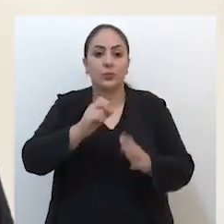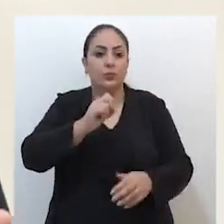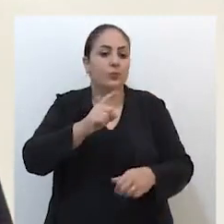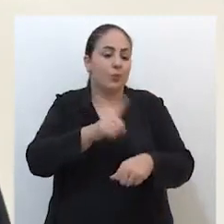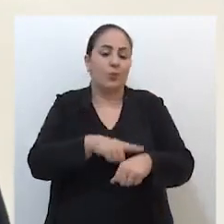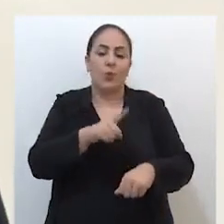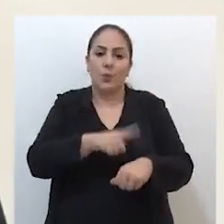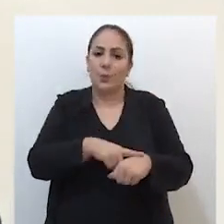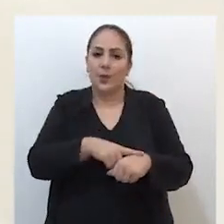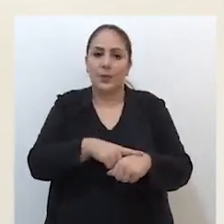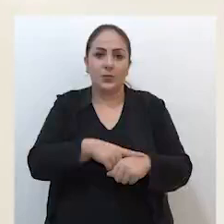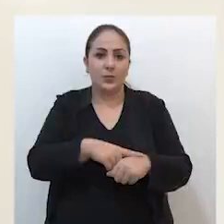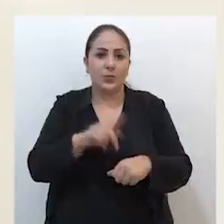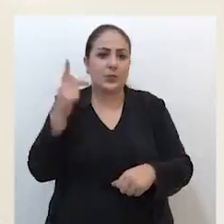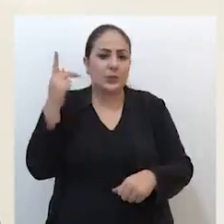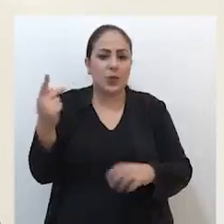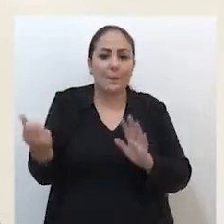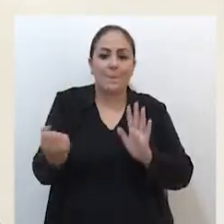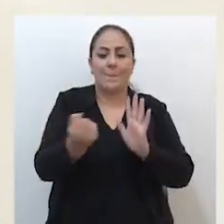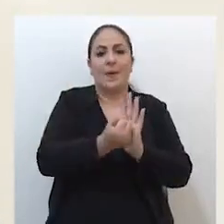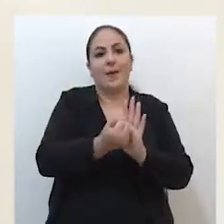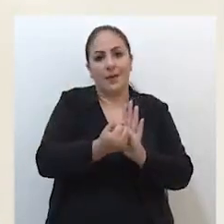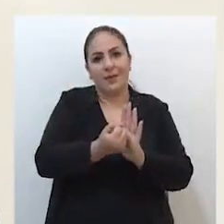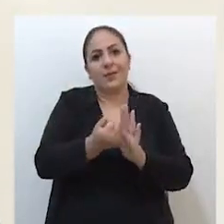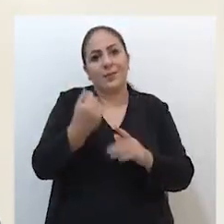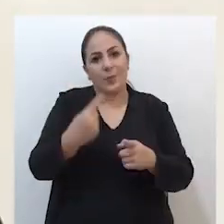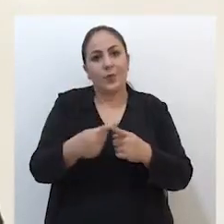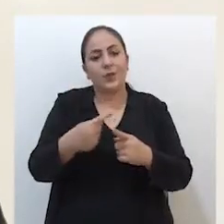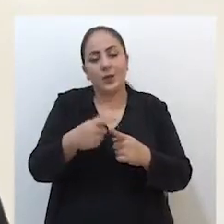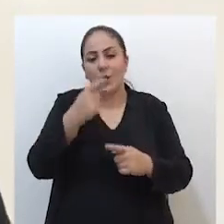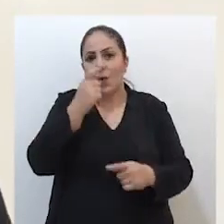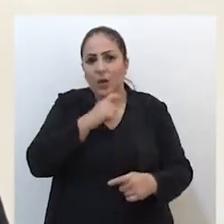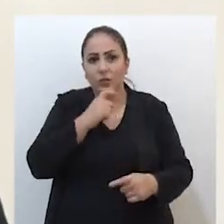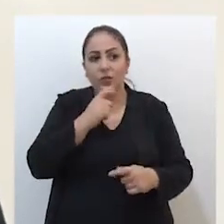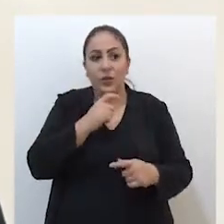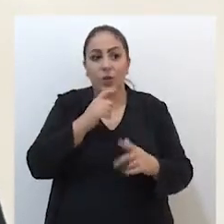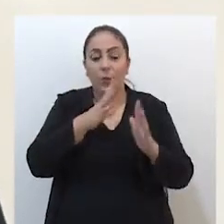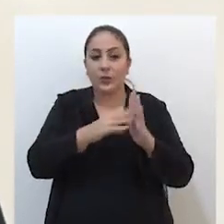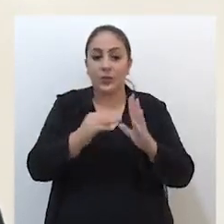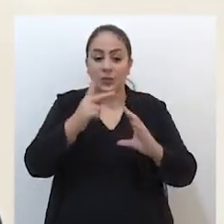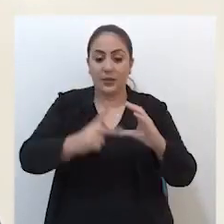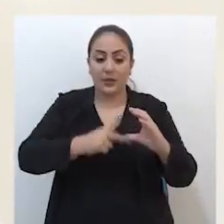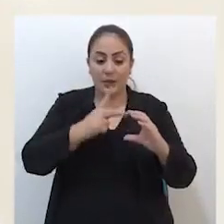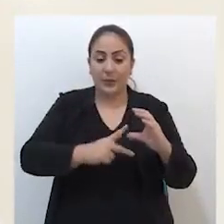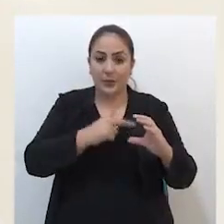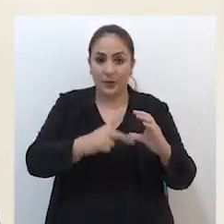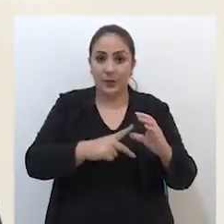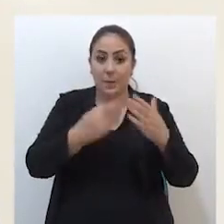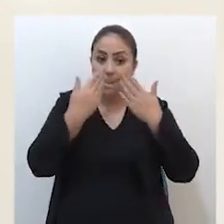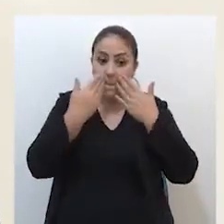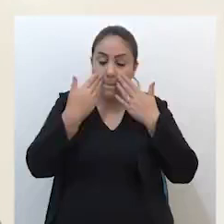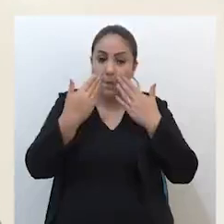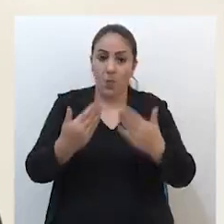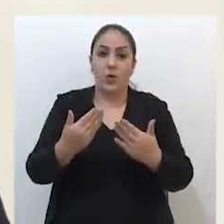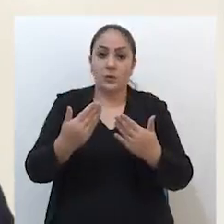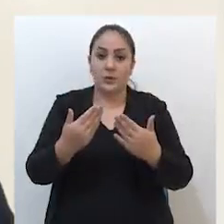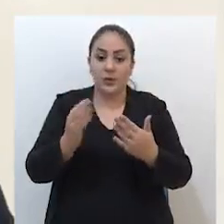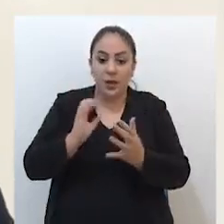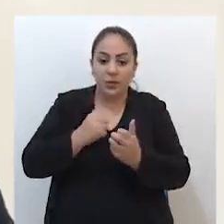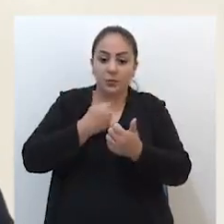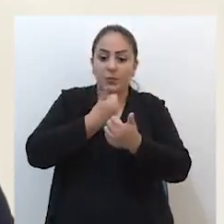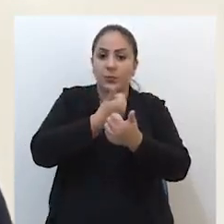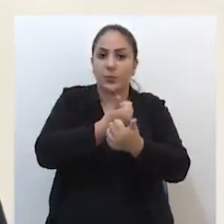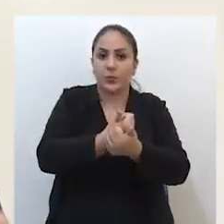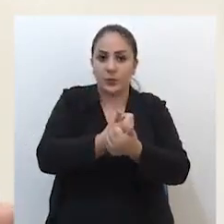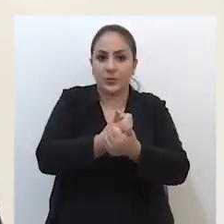um momento histórico, porque penso que é um modo em que o legislativo demonstra a sua